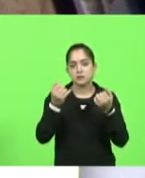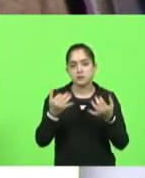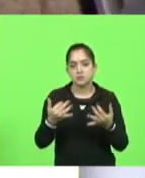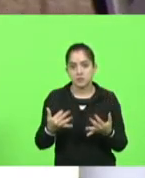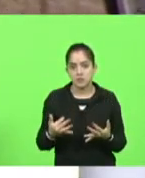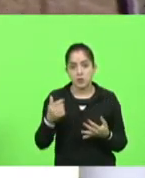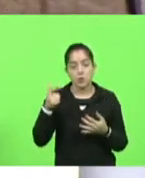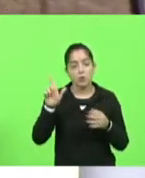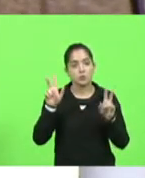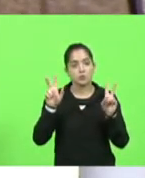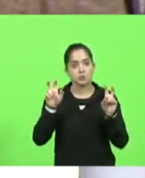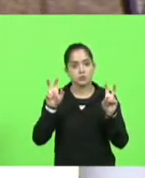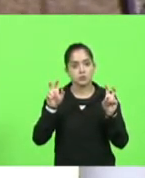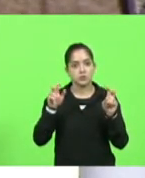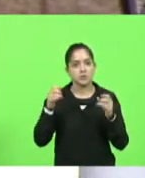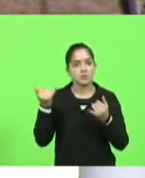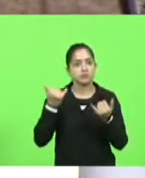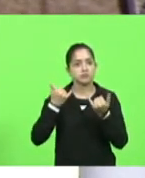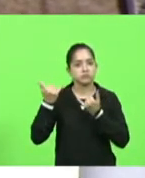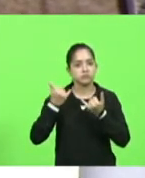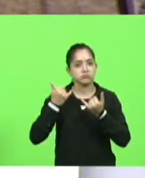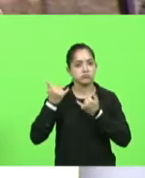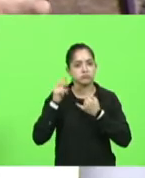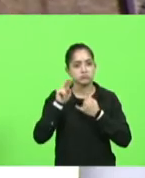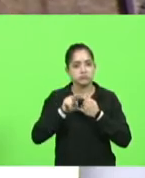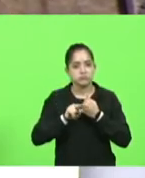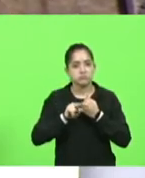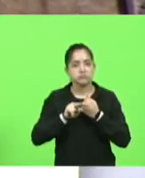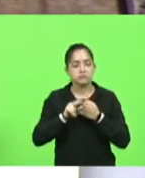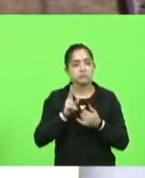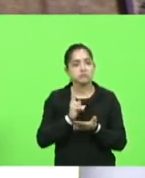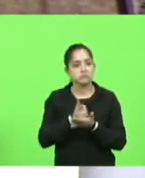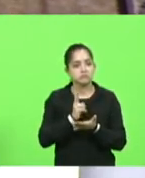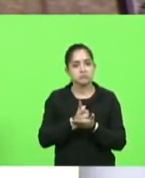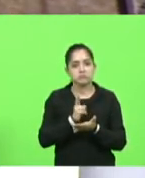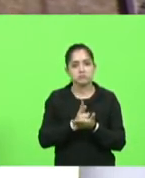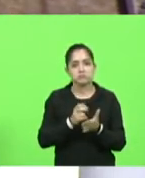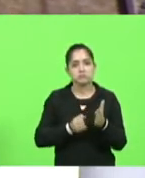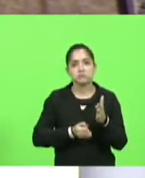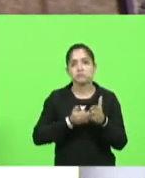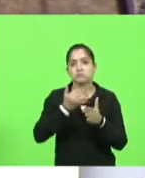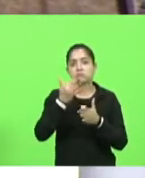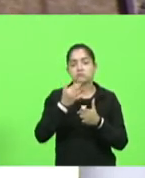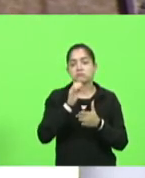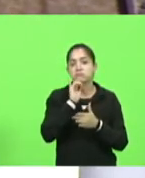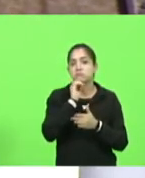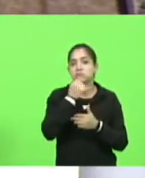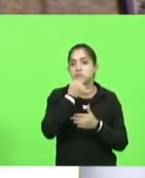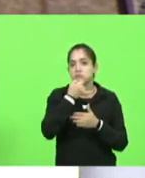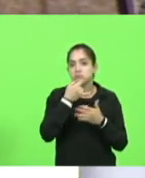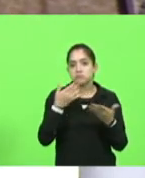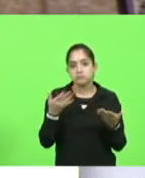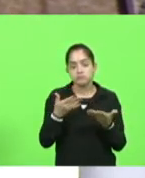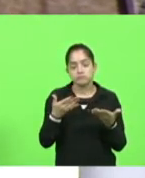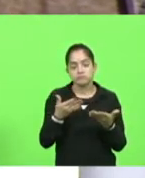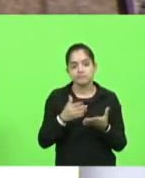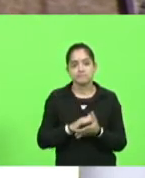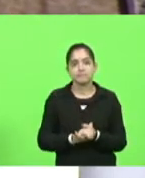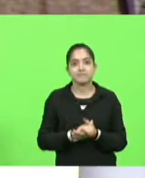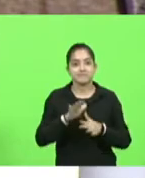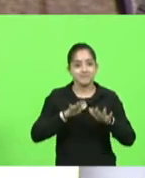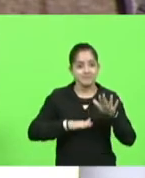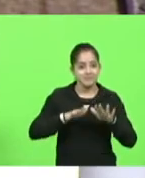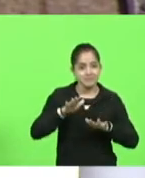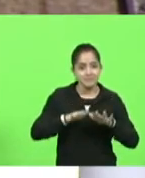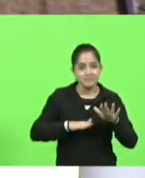um outro tema eu vi uma notícia que me incomodou muito eu falo repetidamente nisso aqui e eu lamento que eu sou tão pouco ouvido porque às vezes nós